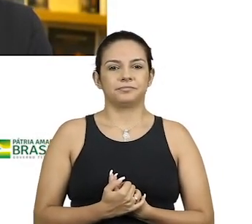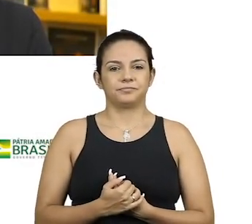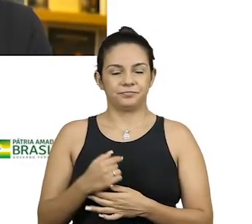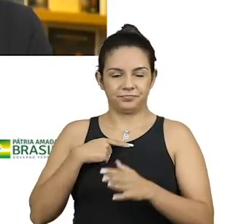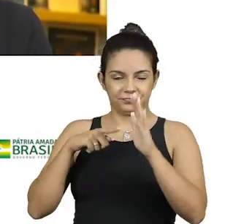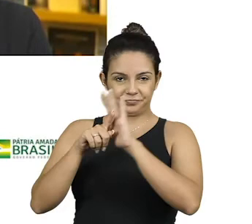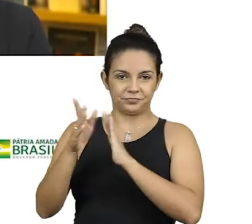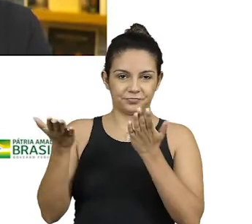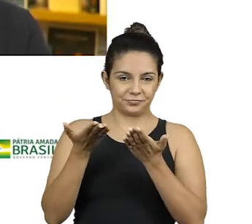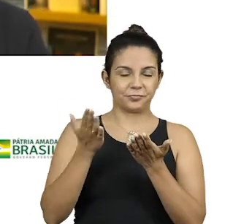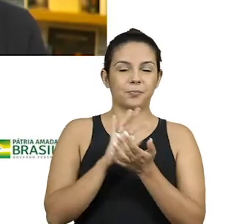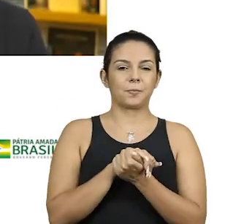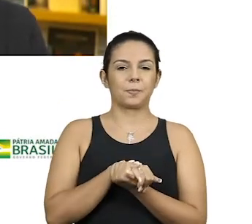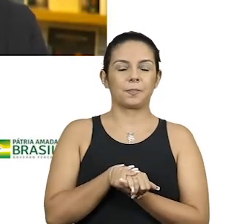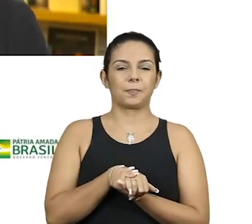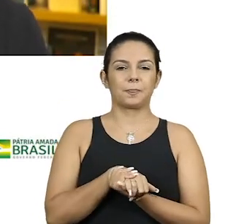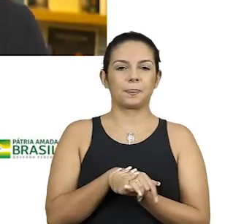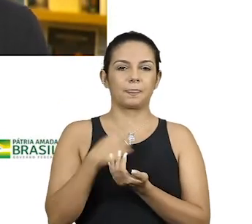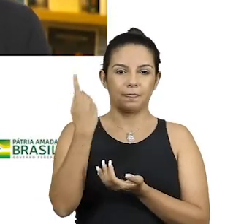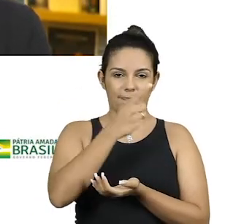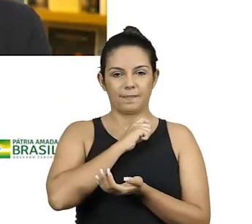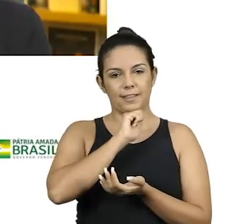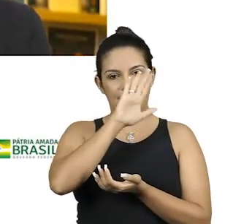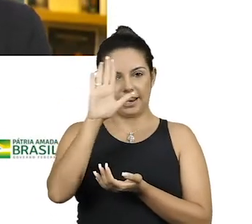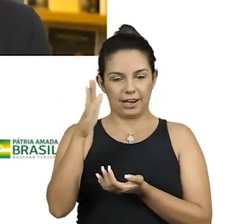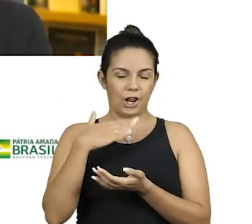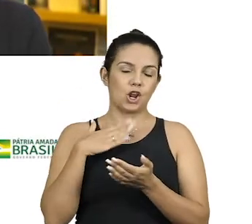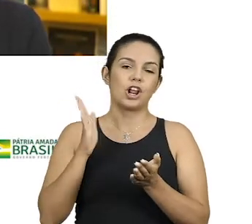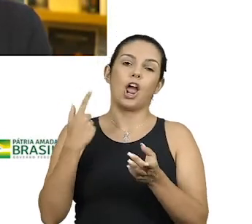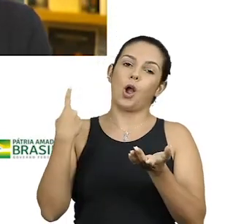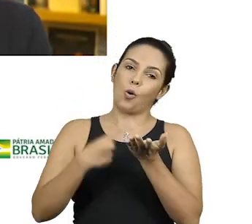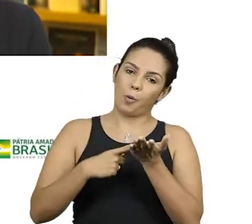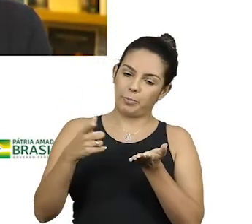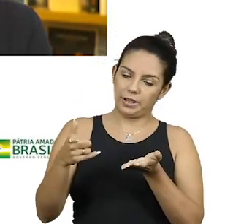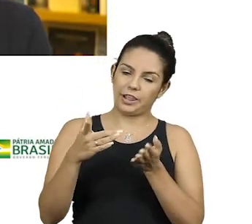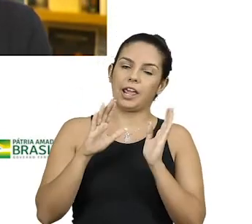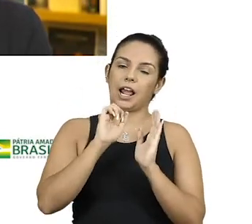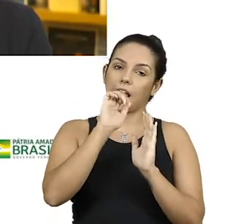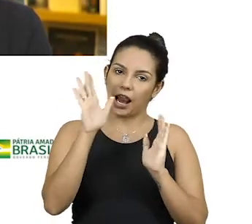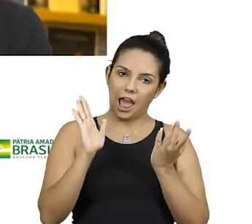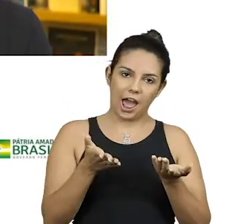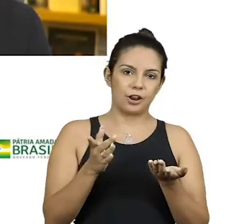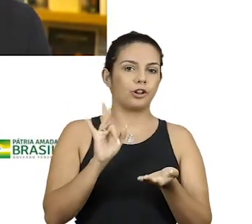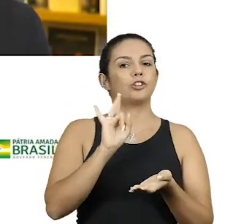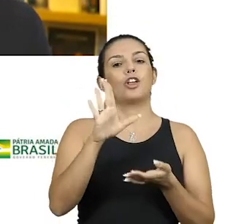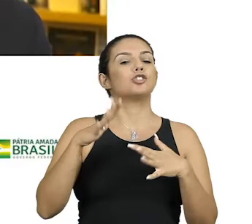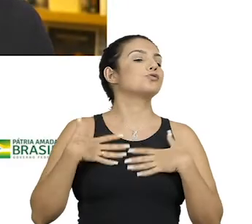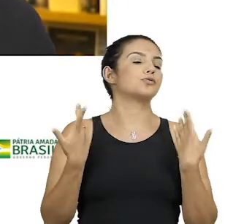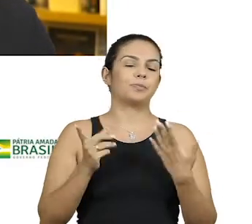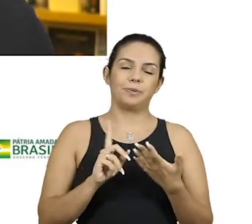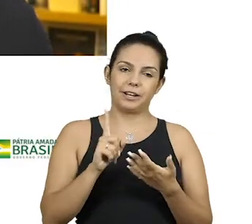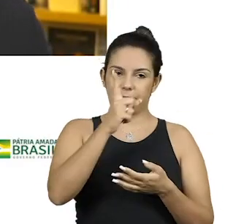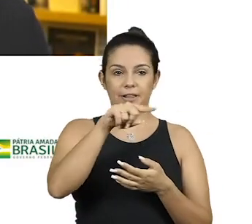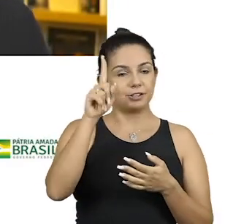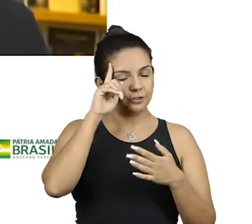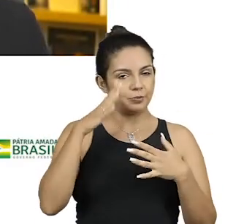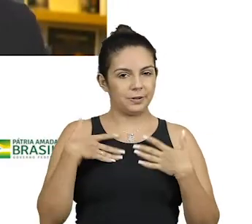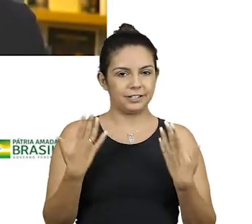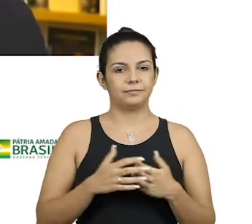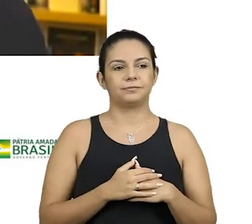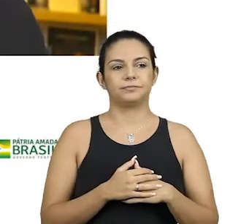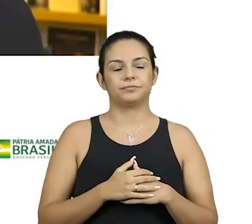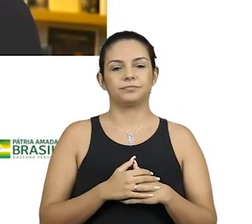Bial, vamos lá agora. Gente, é claro que eu combinei com ele, é claro que não é surpresa, vocês vão pensar que é surpresa.